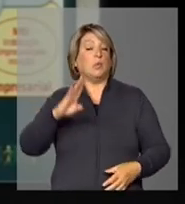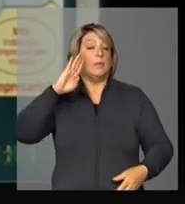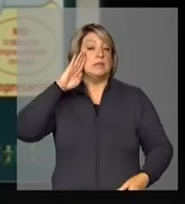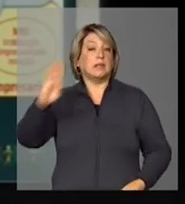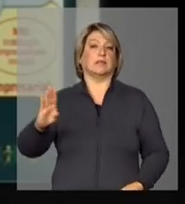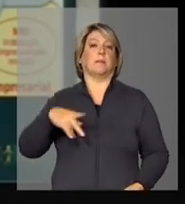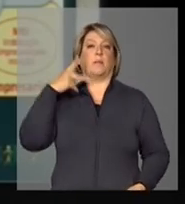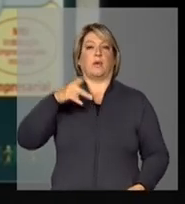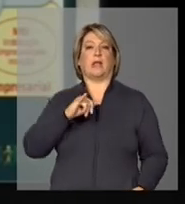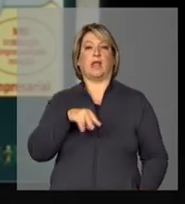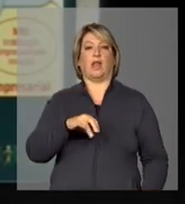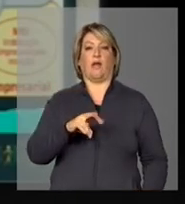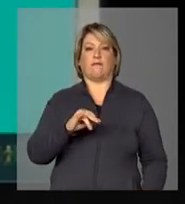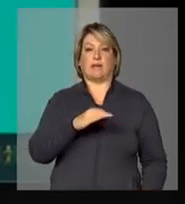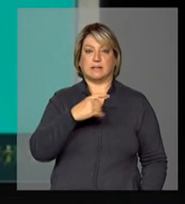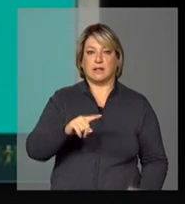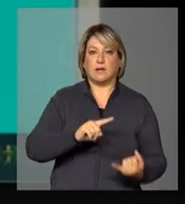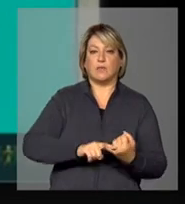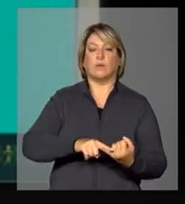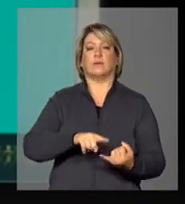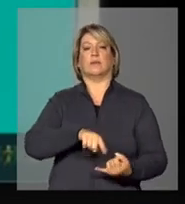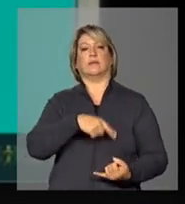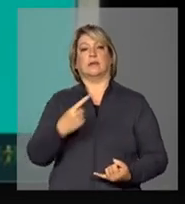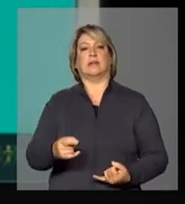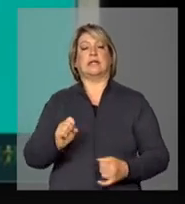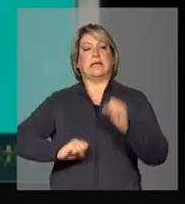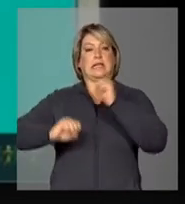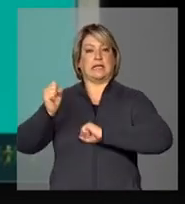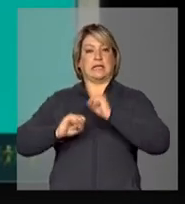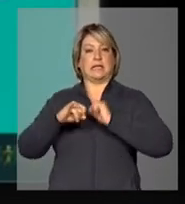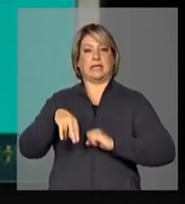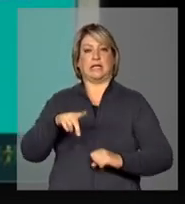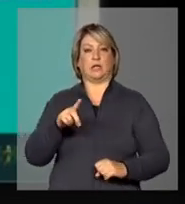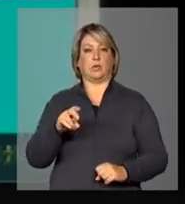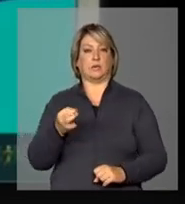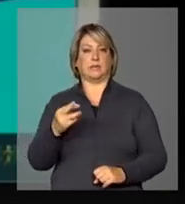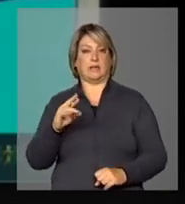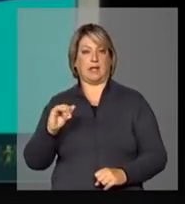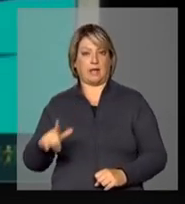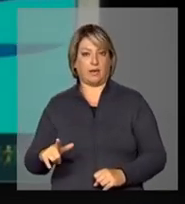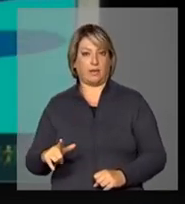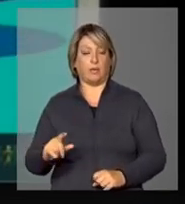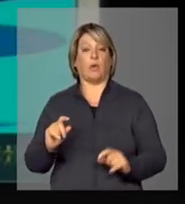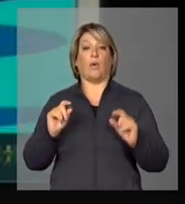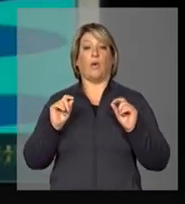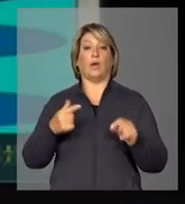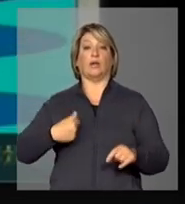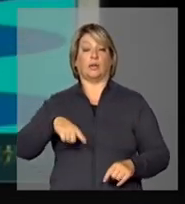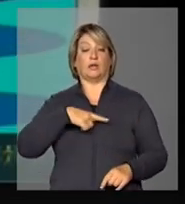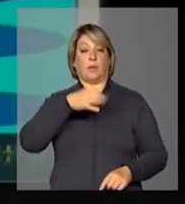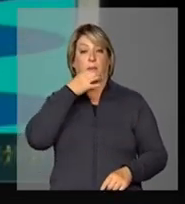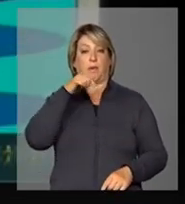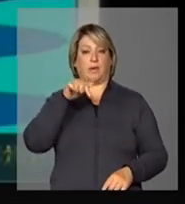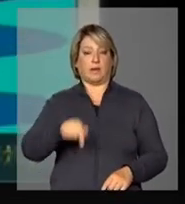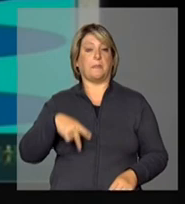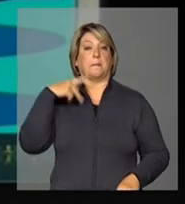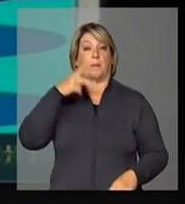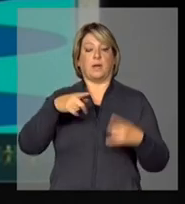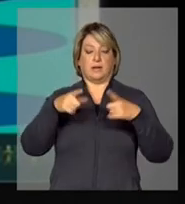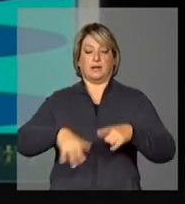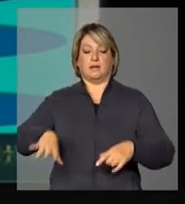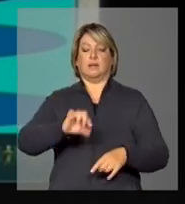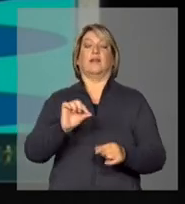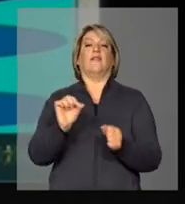política de inovação e a política industrial. O nós estamos propondo aqui, no âmbito da política regional, é exatamente a